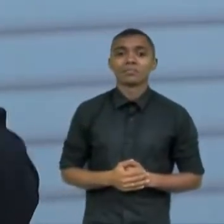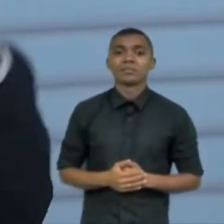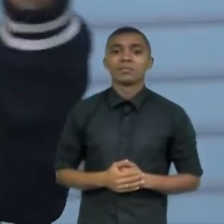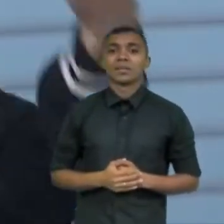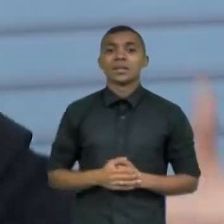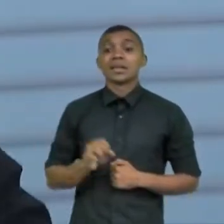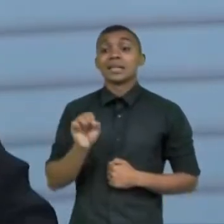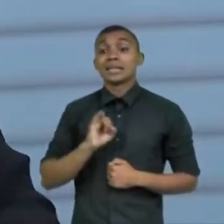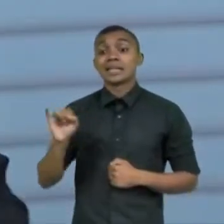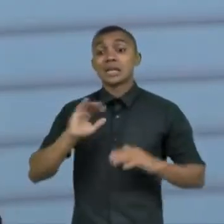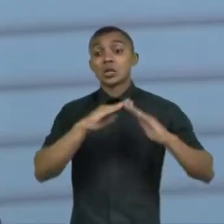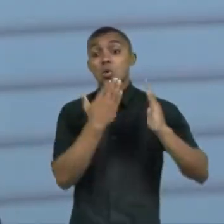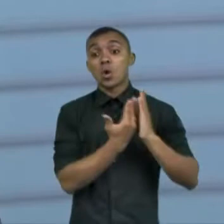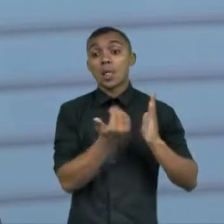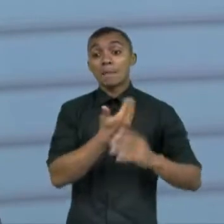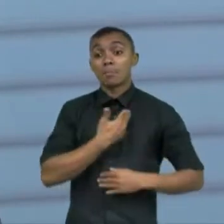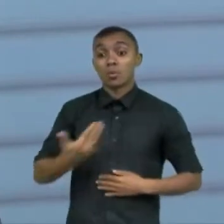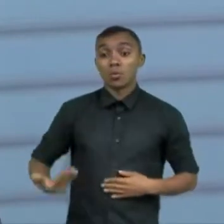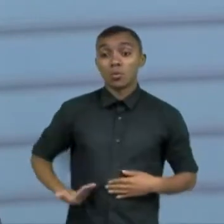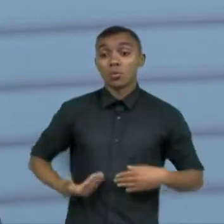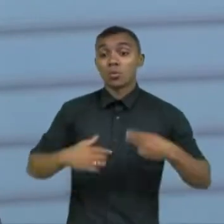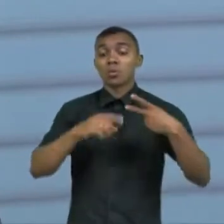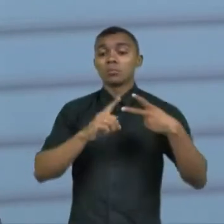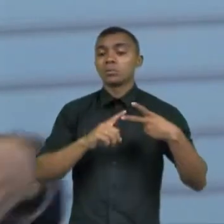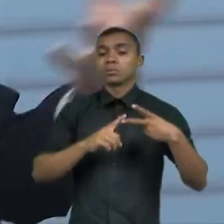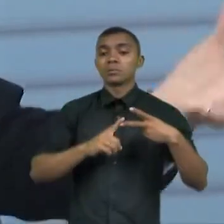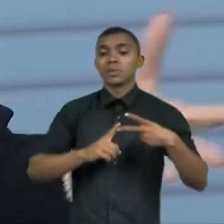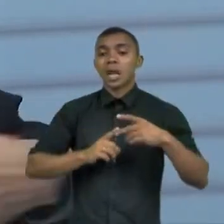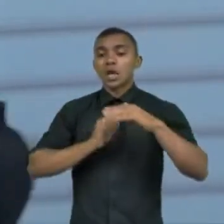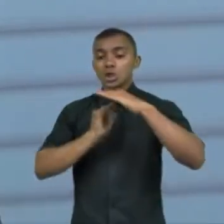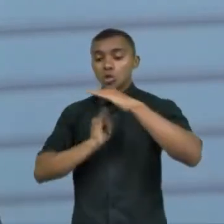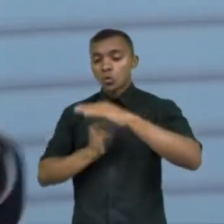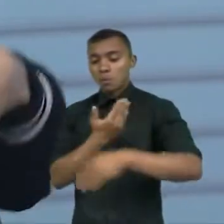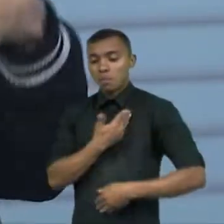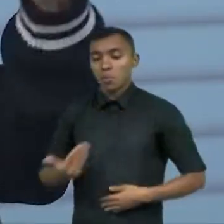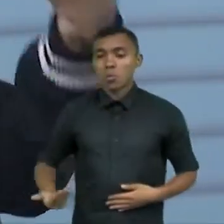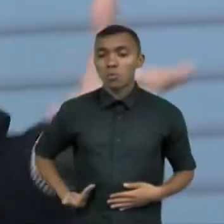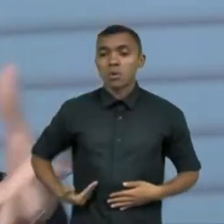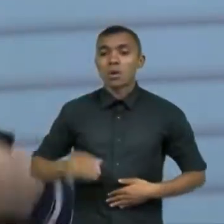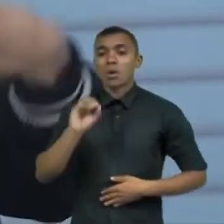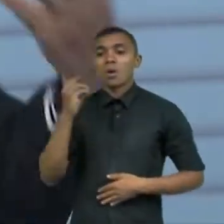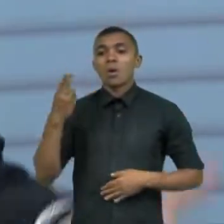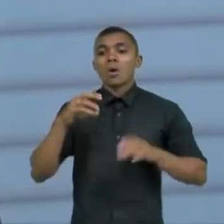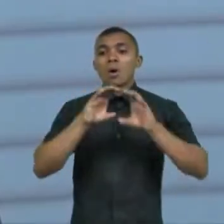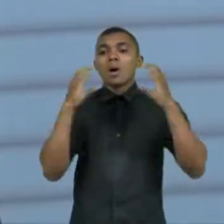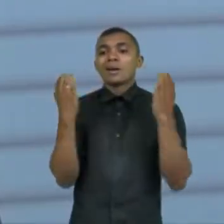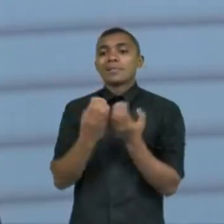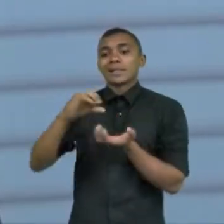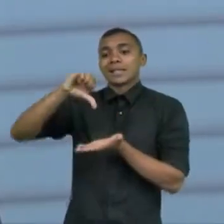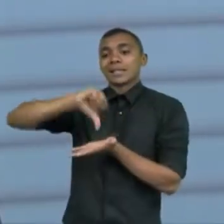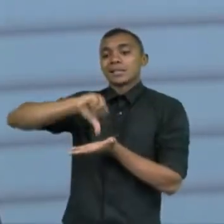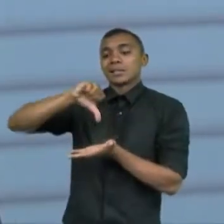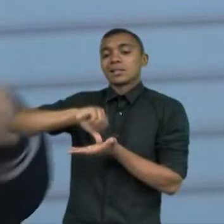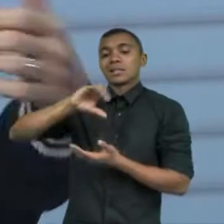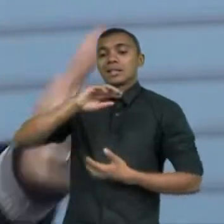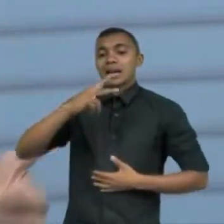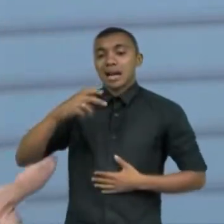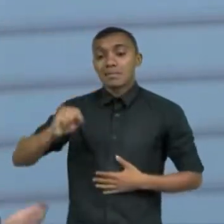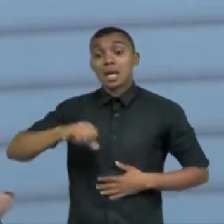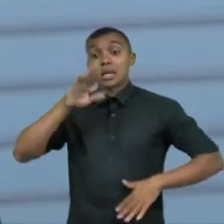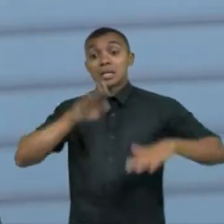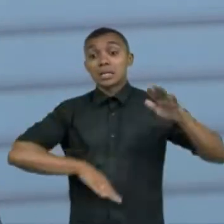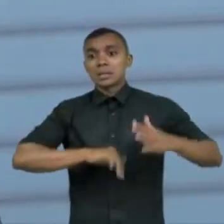público numa escola pública numa clínica dessa num CAPS num hospital público que muitas vezes tem